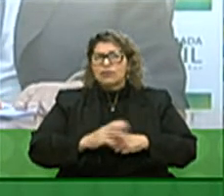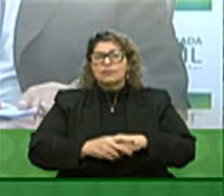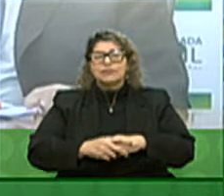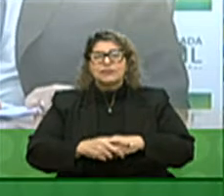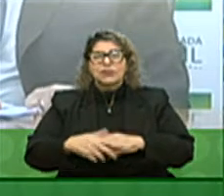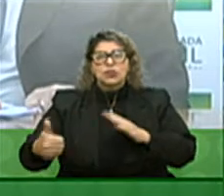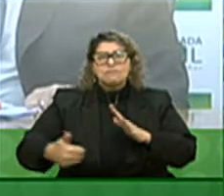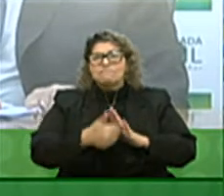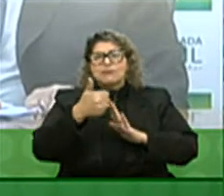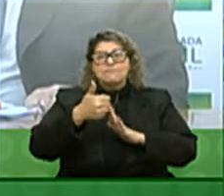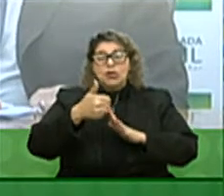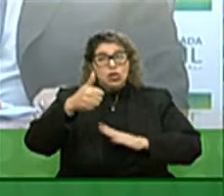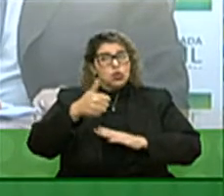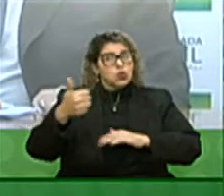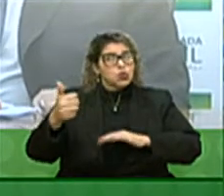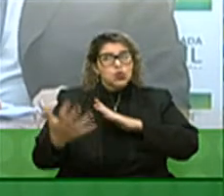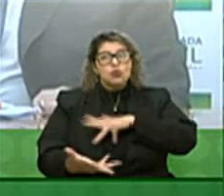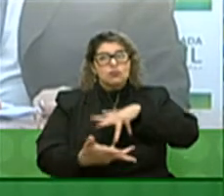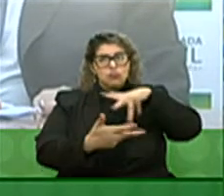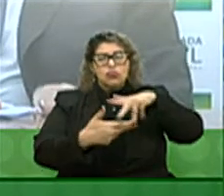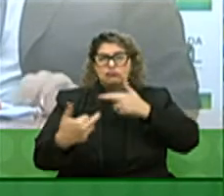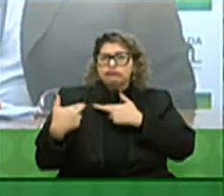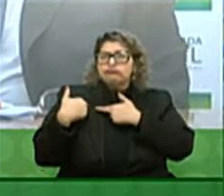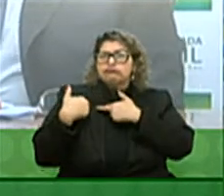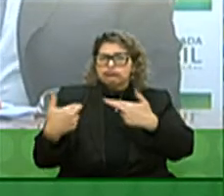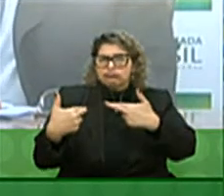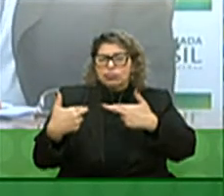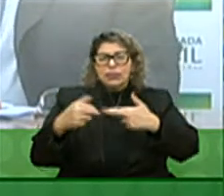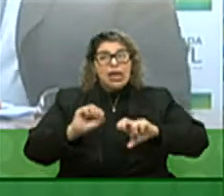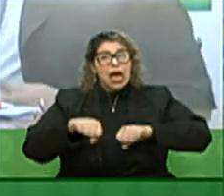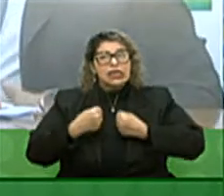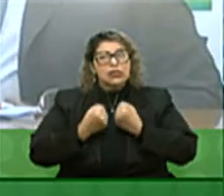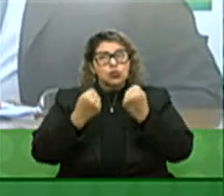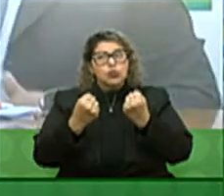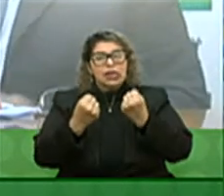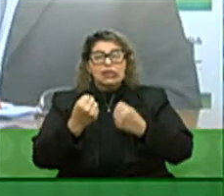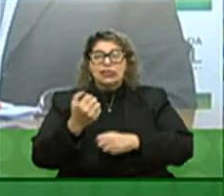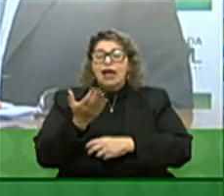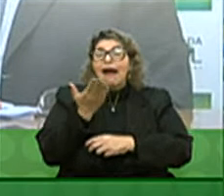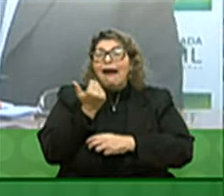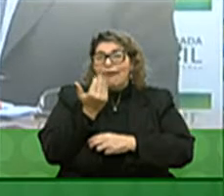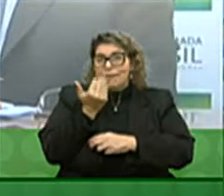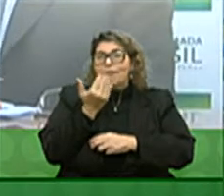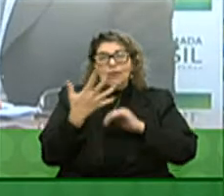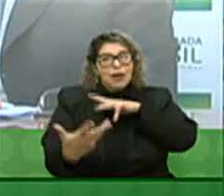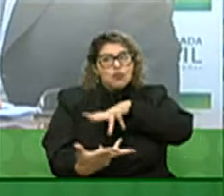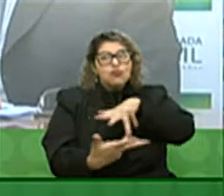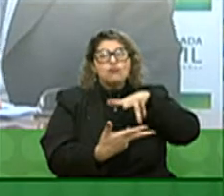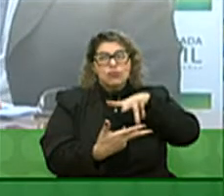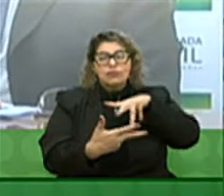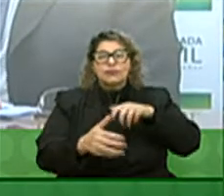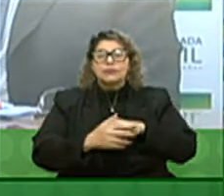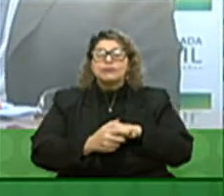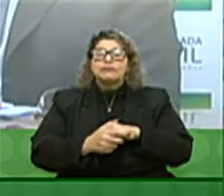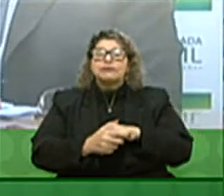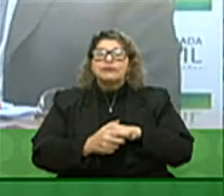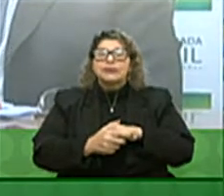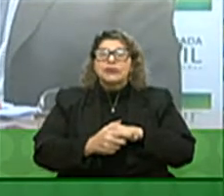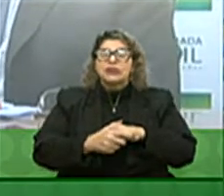dos principais do mundo e responsável pela segurança alimentar do planeta e portanto